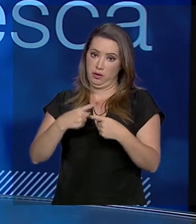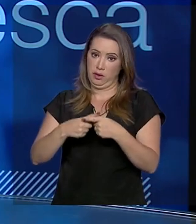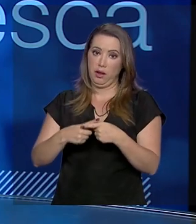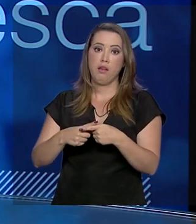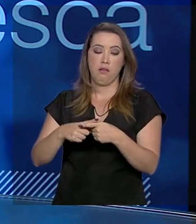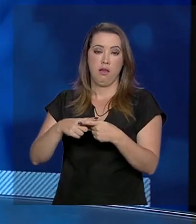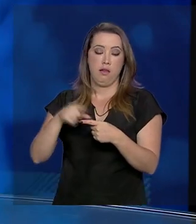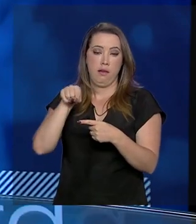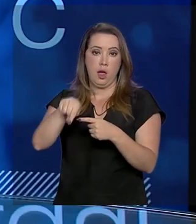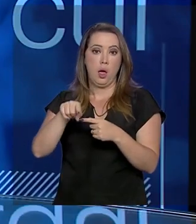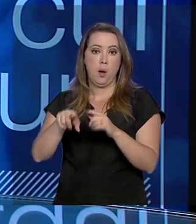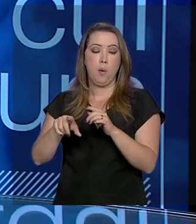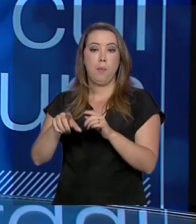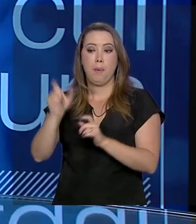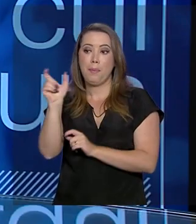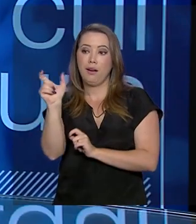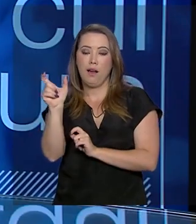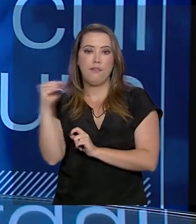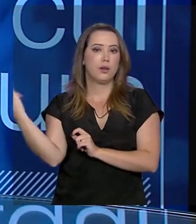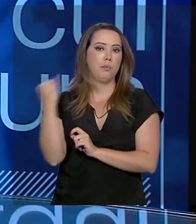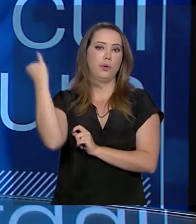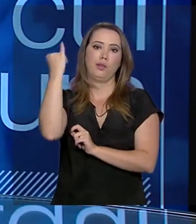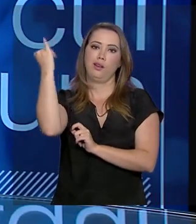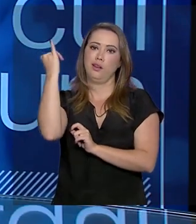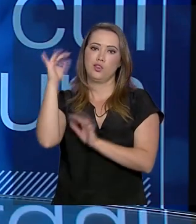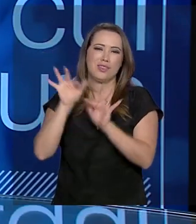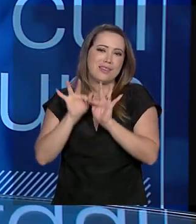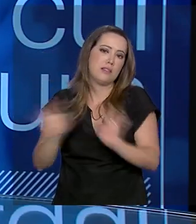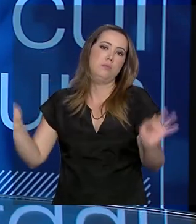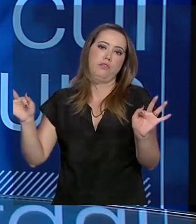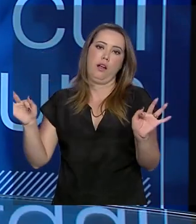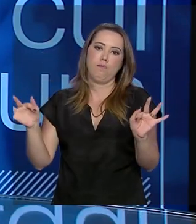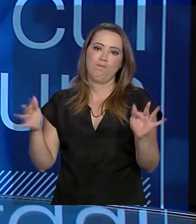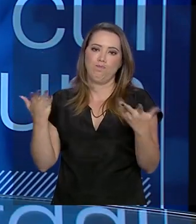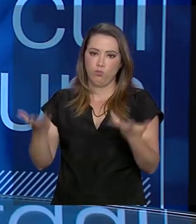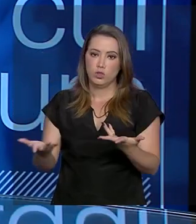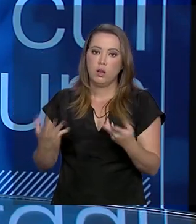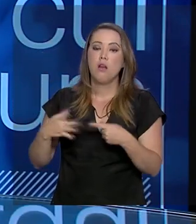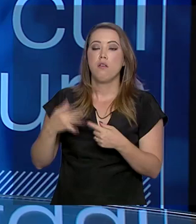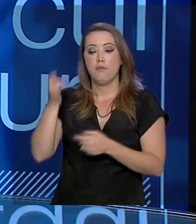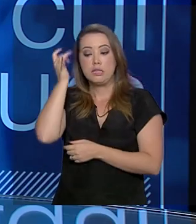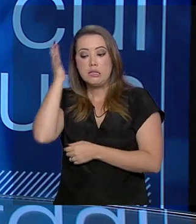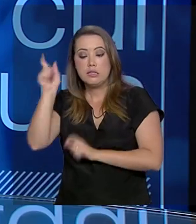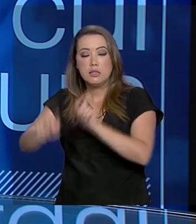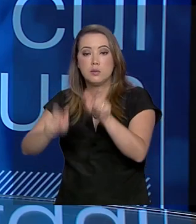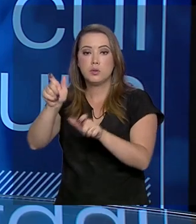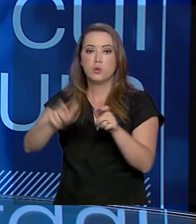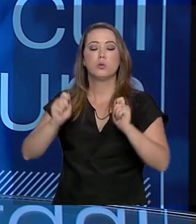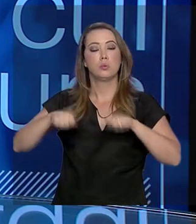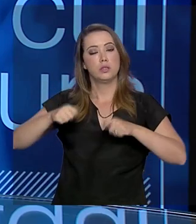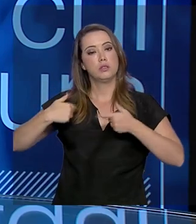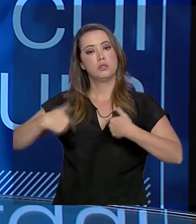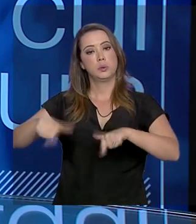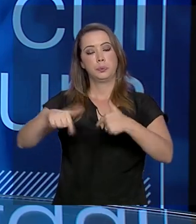dentro do governo, é desburocratizar e facilitar para a vida do produtor poder trabalhar,